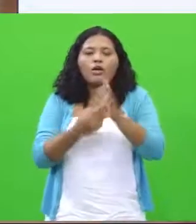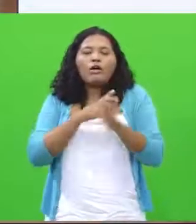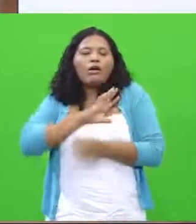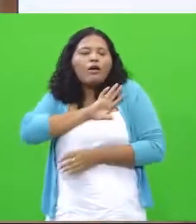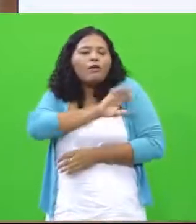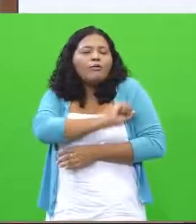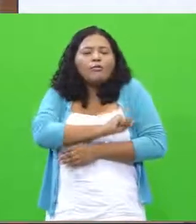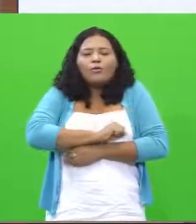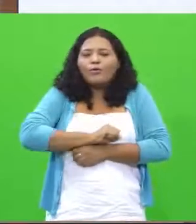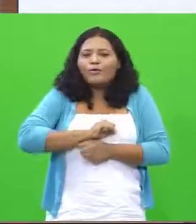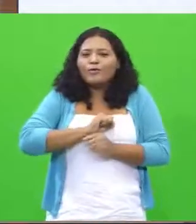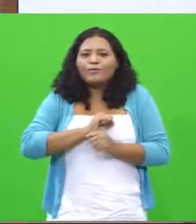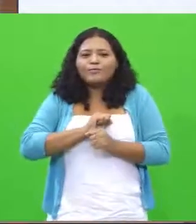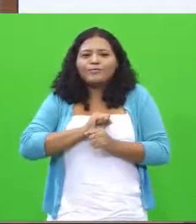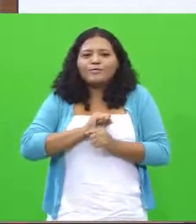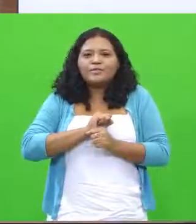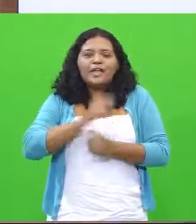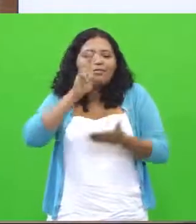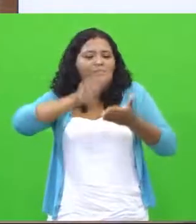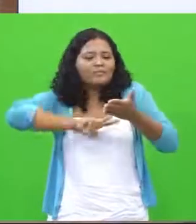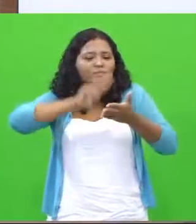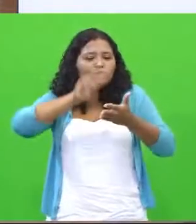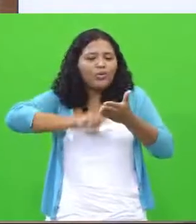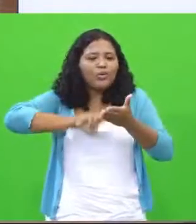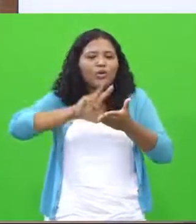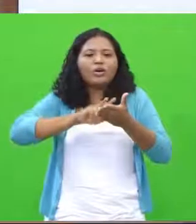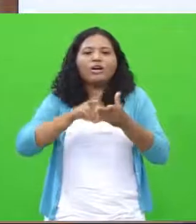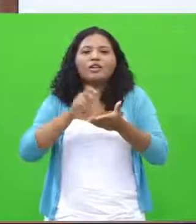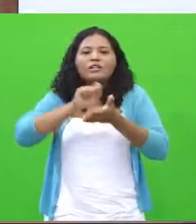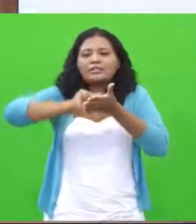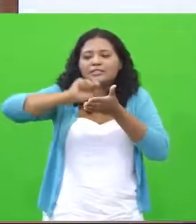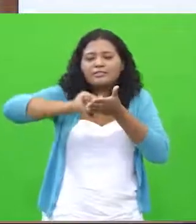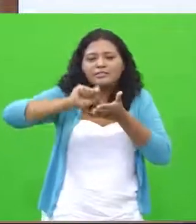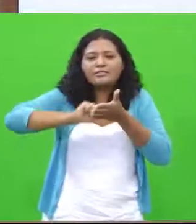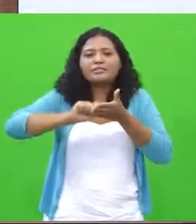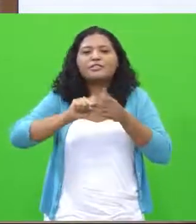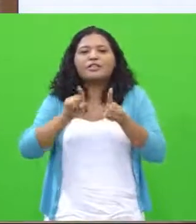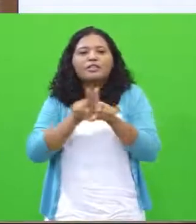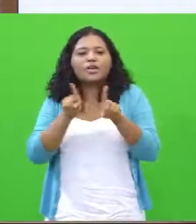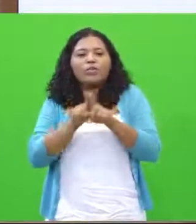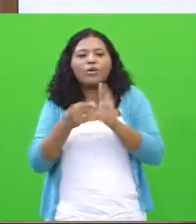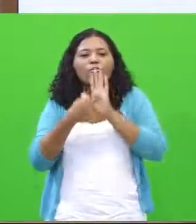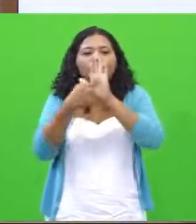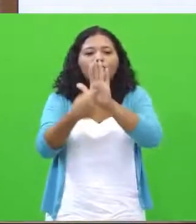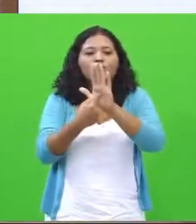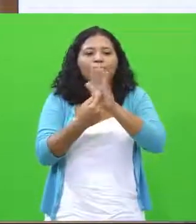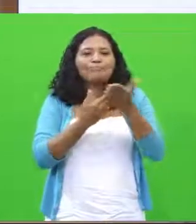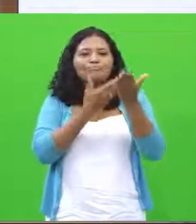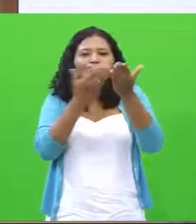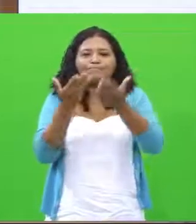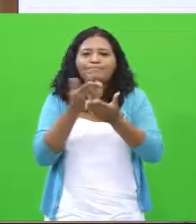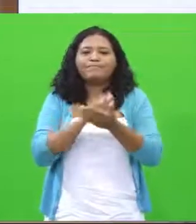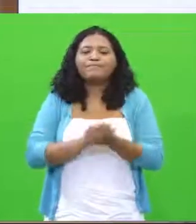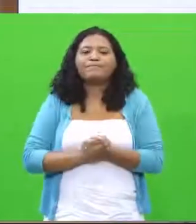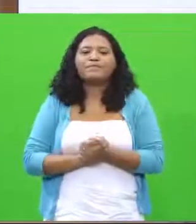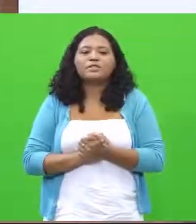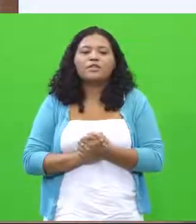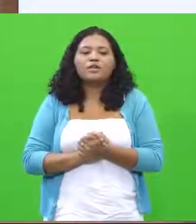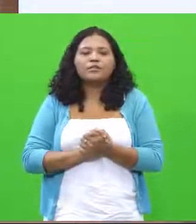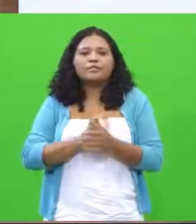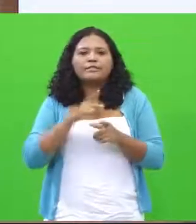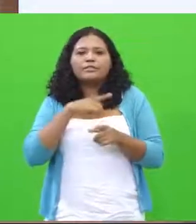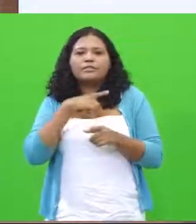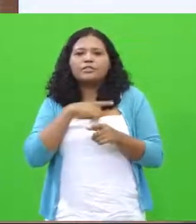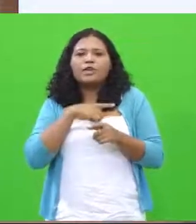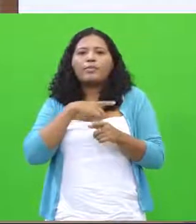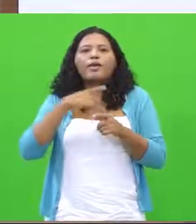imenso pela questão da leitura, do escrever e ele transmitiu isso para nós. Foi, Carol? E assim, alguns pontos